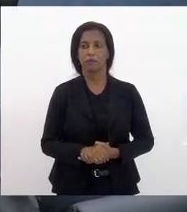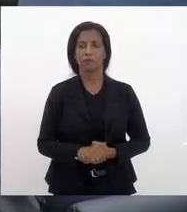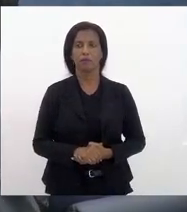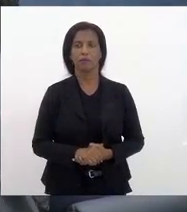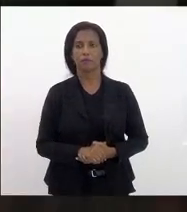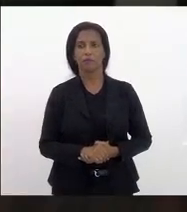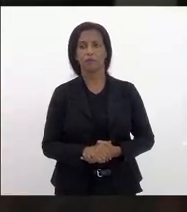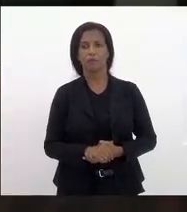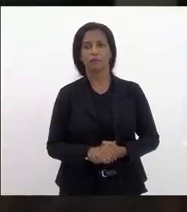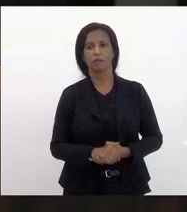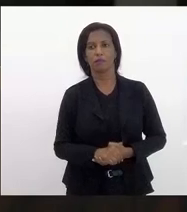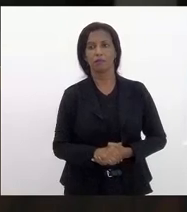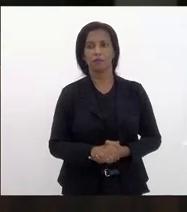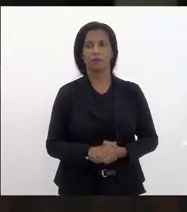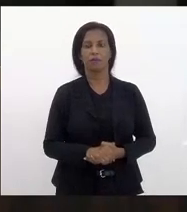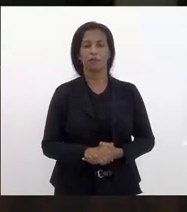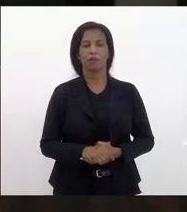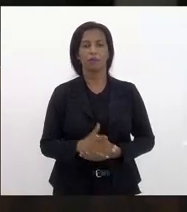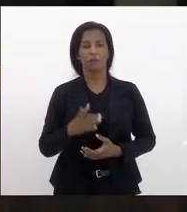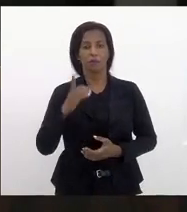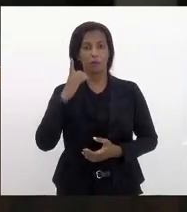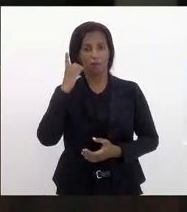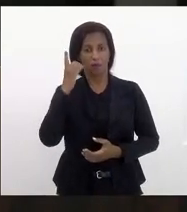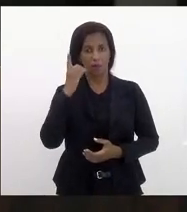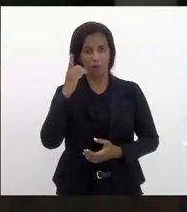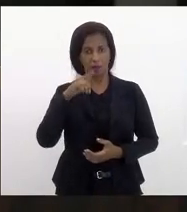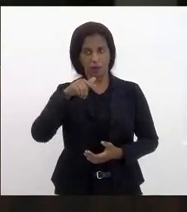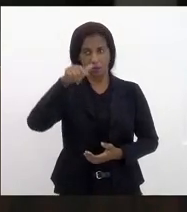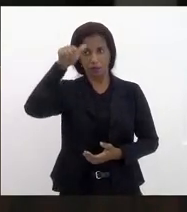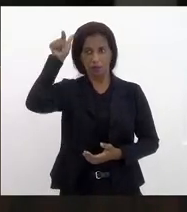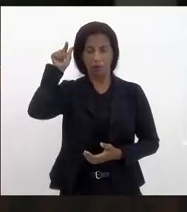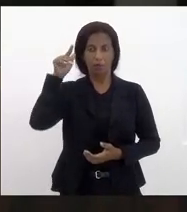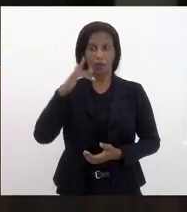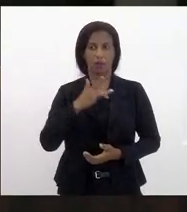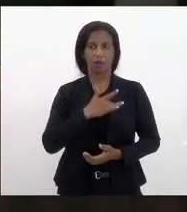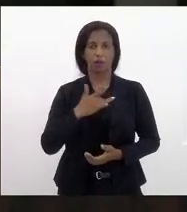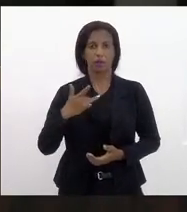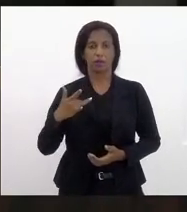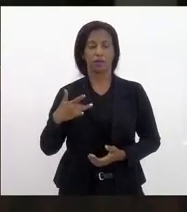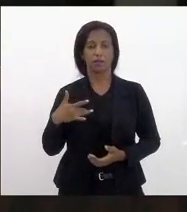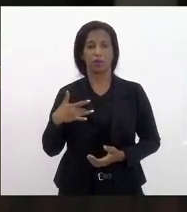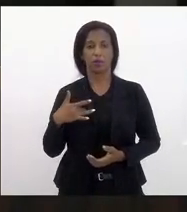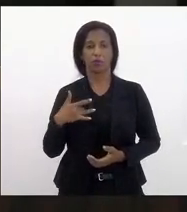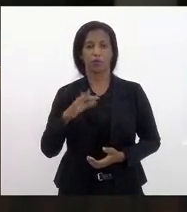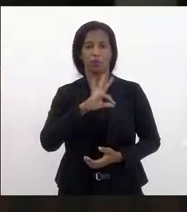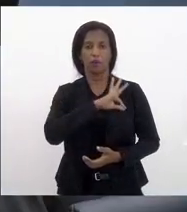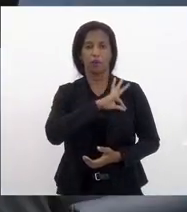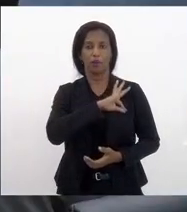Deputado, se só concluir aqui, eu chamo... Desculpa, deputado Luiz Paulo. Pela Comissão de Saúde, deputada Marta Rocha.